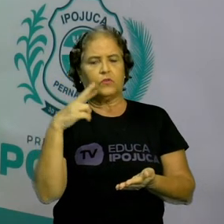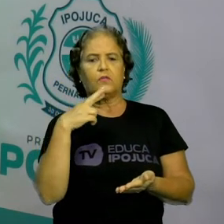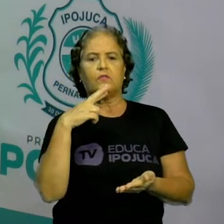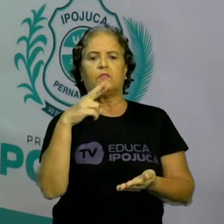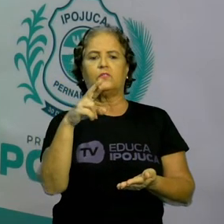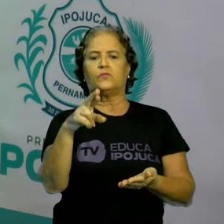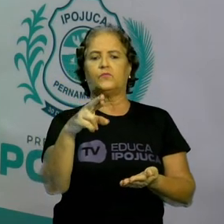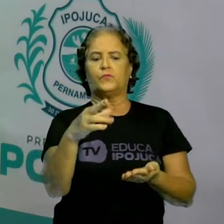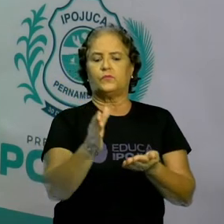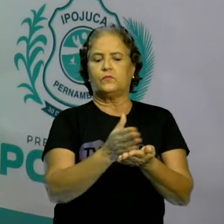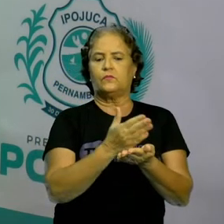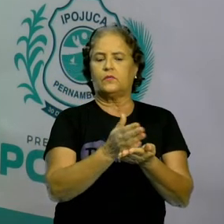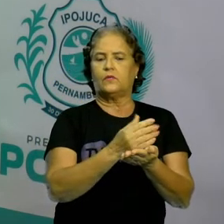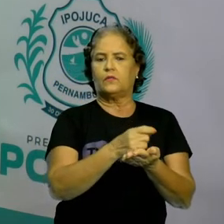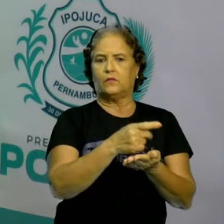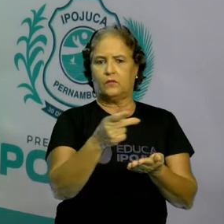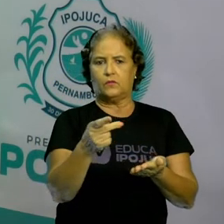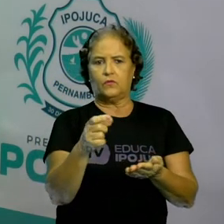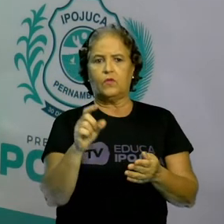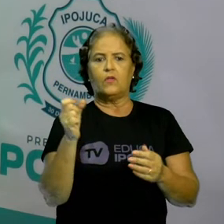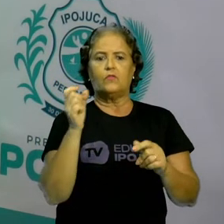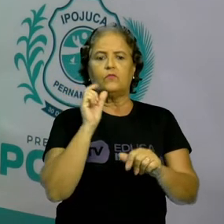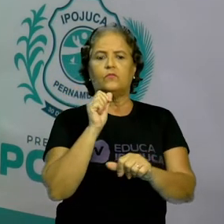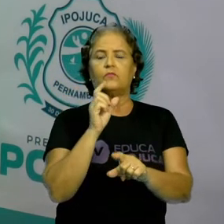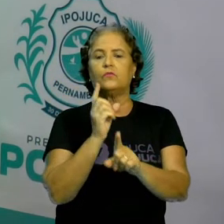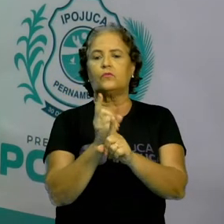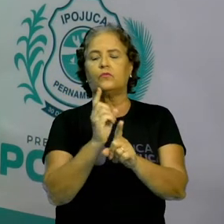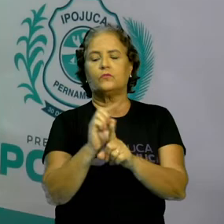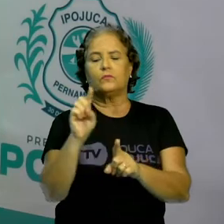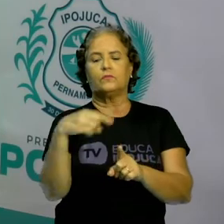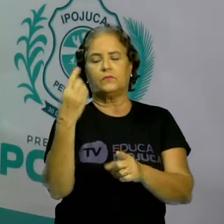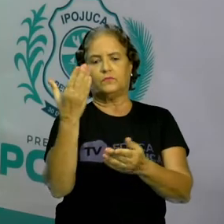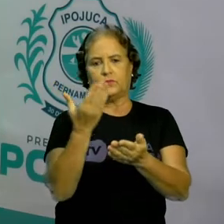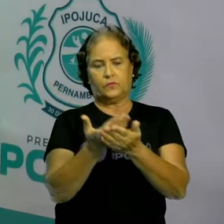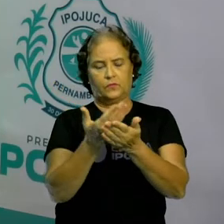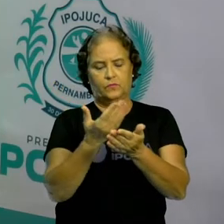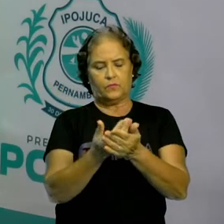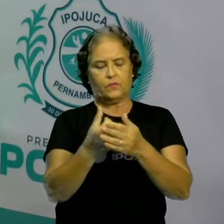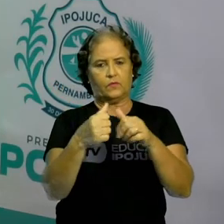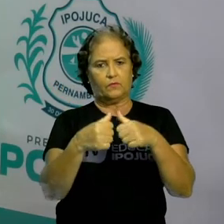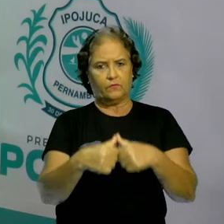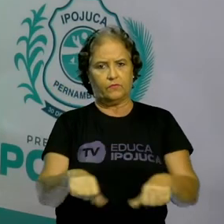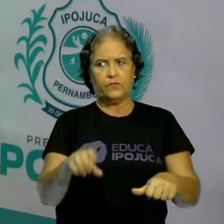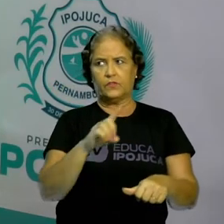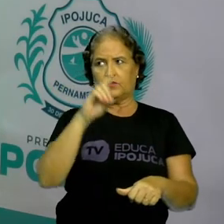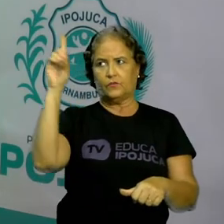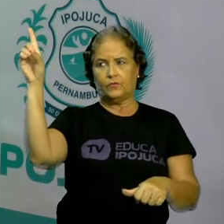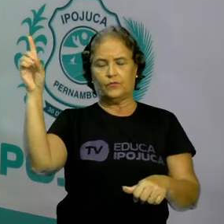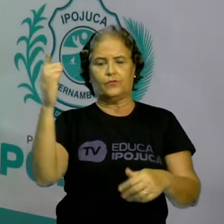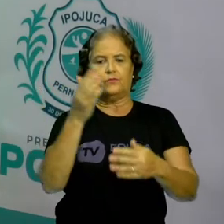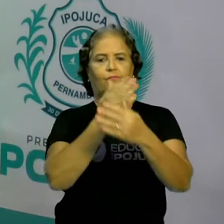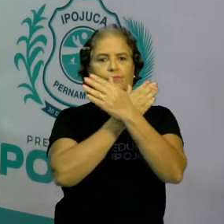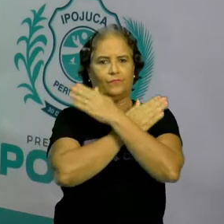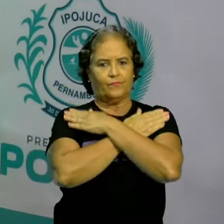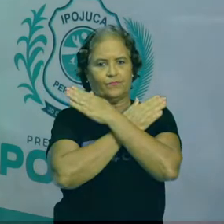vocês e nós vamos nos ver na próxima aula. Fiquem com Deus e um abraço.